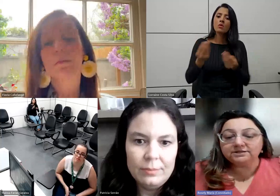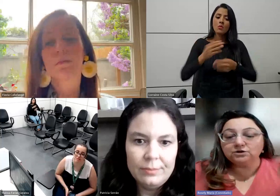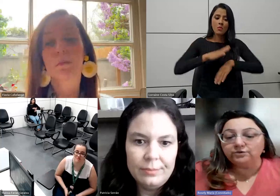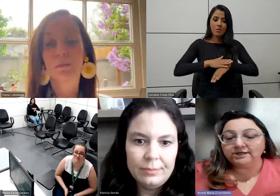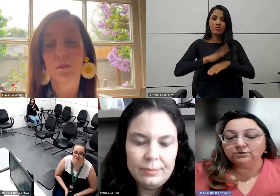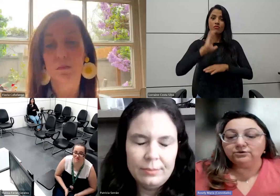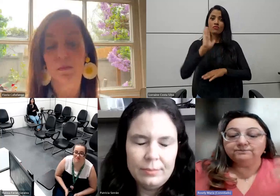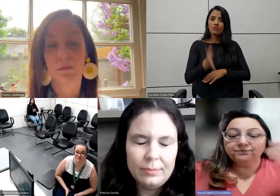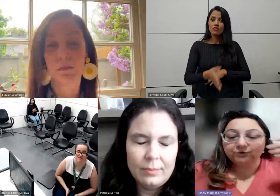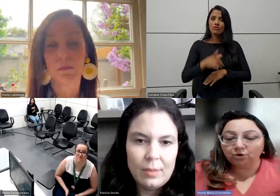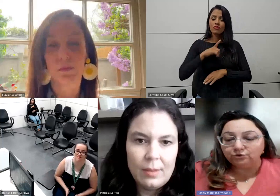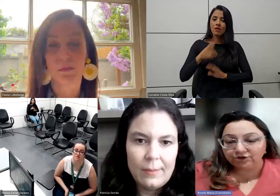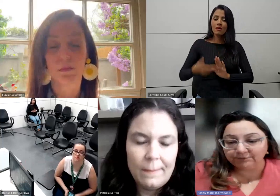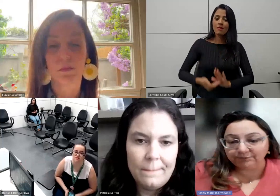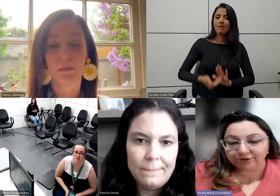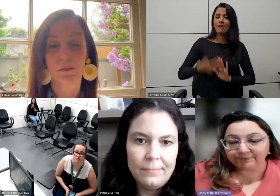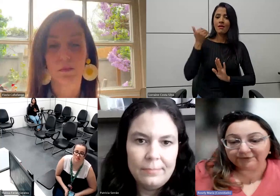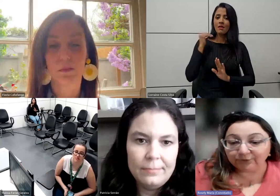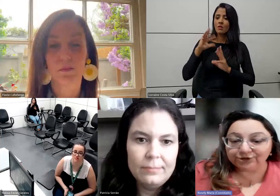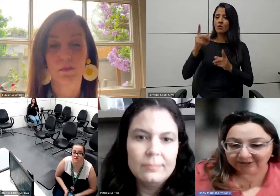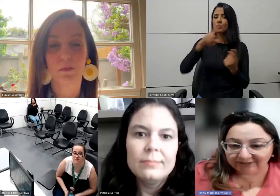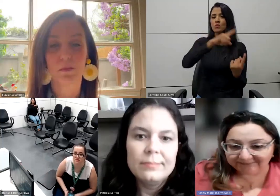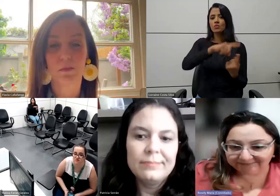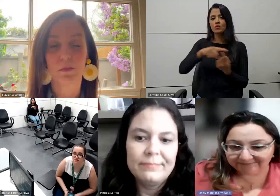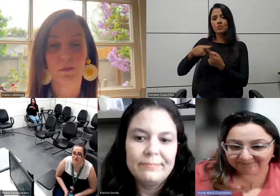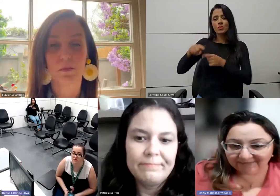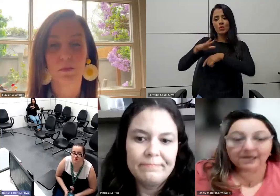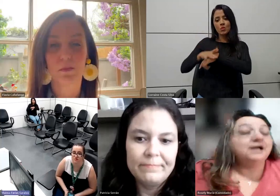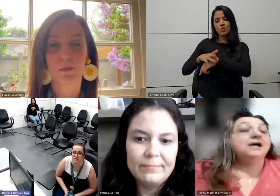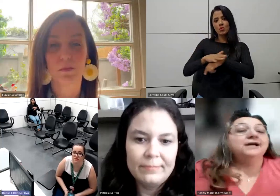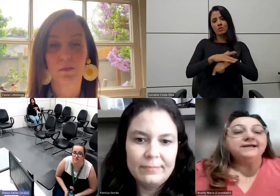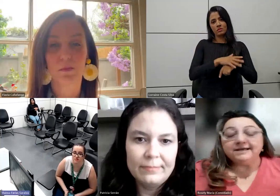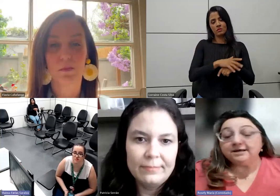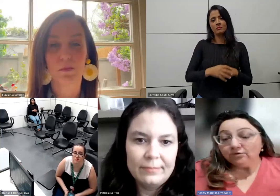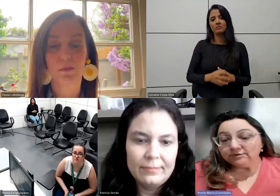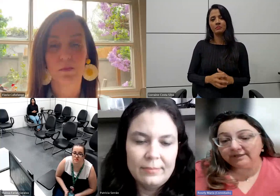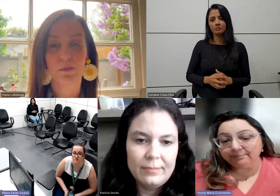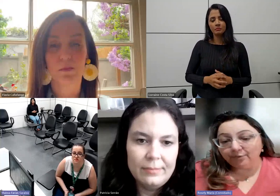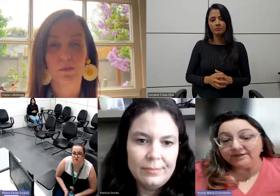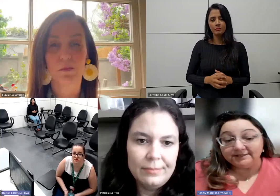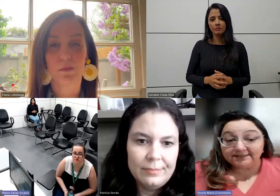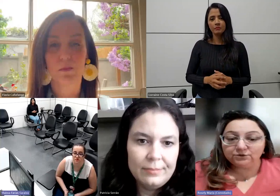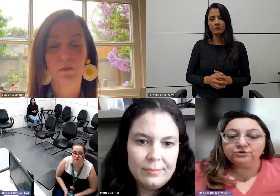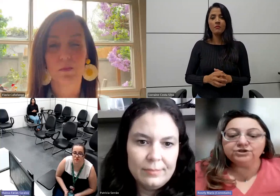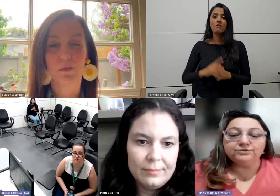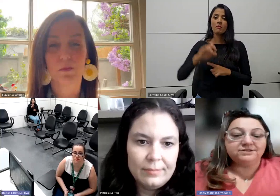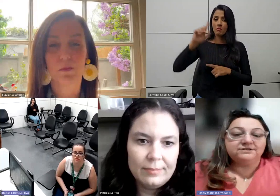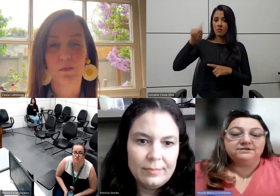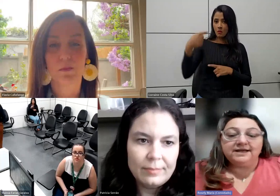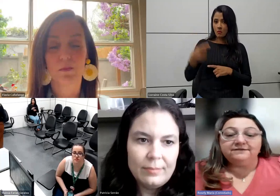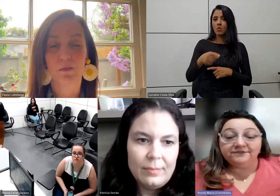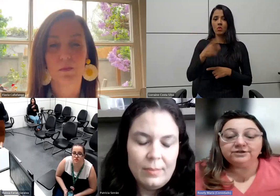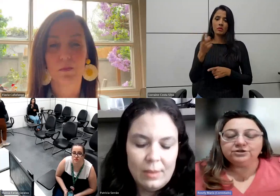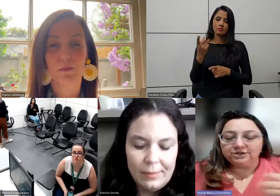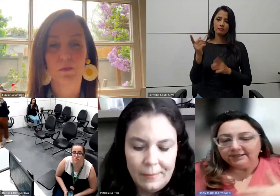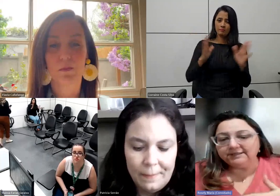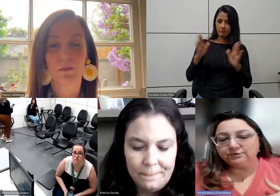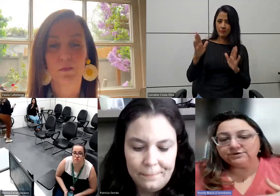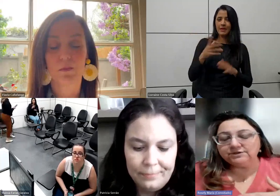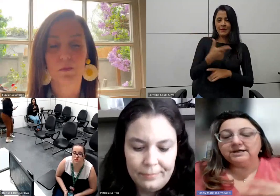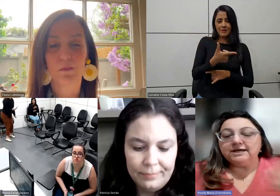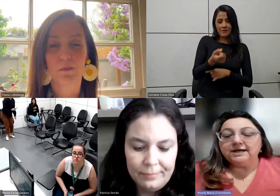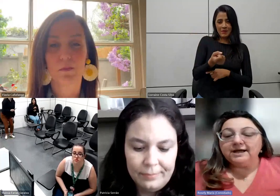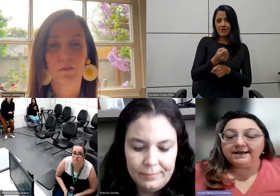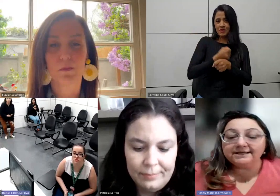tinham excluído todo tipo de patologia. E, depois, nesses últimos 20